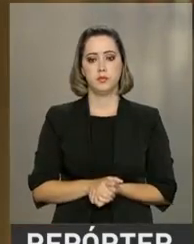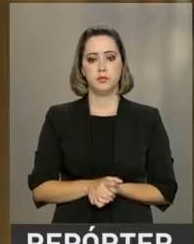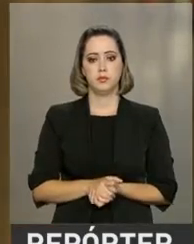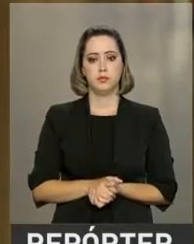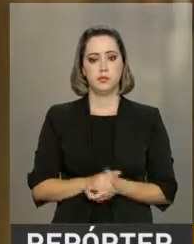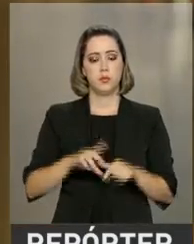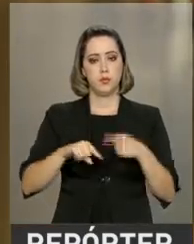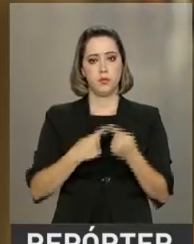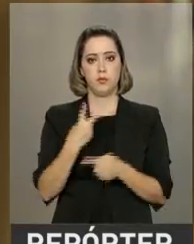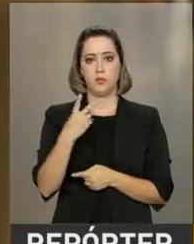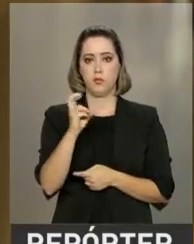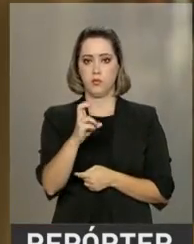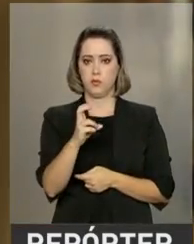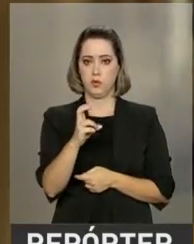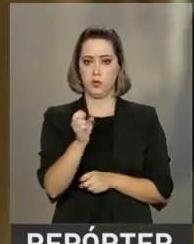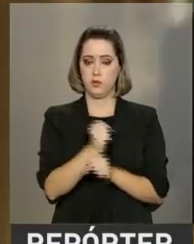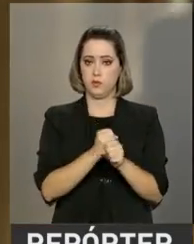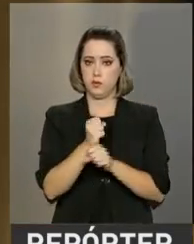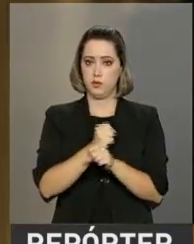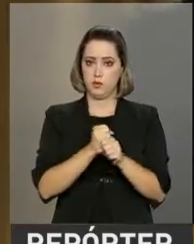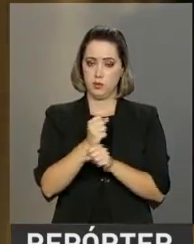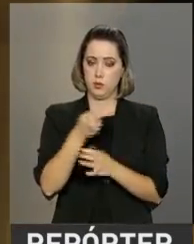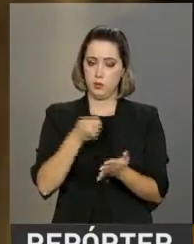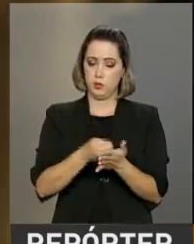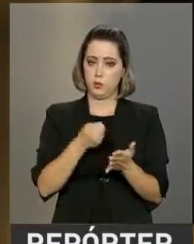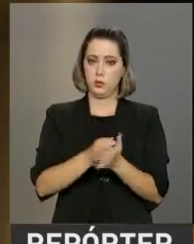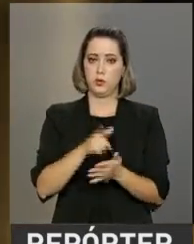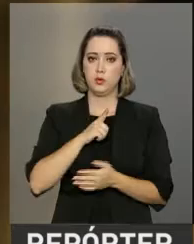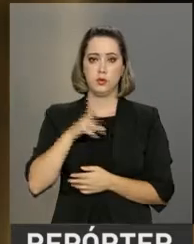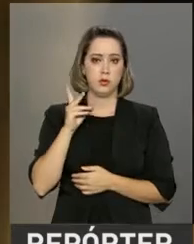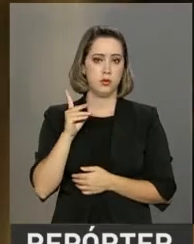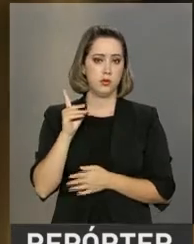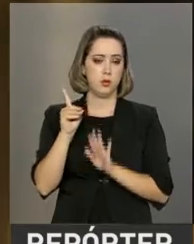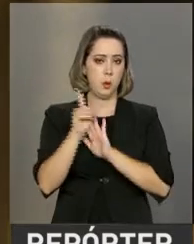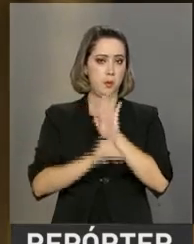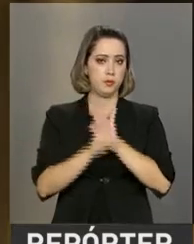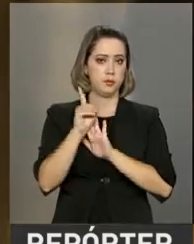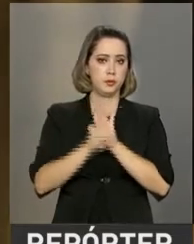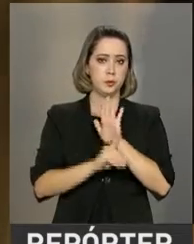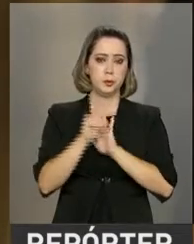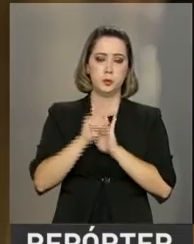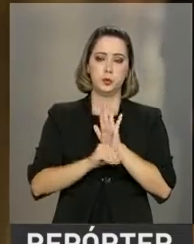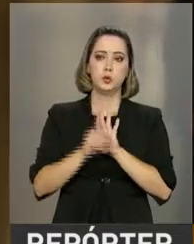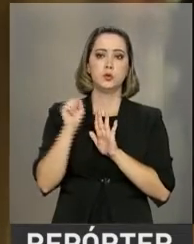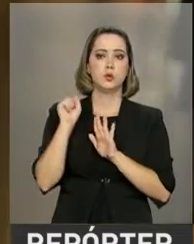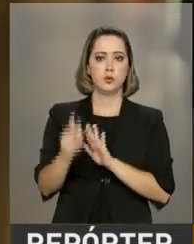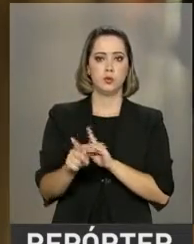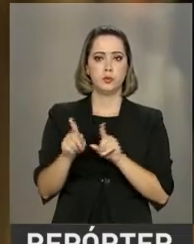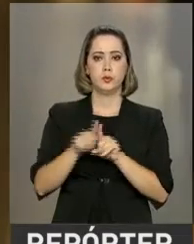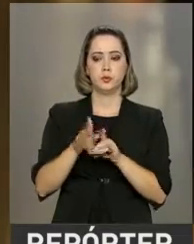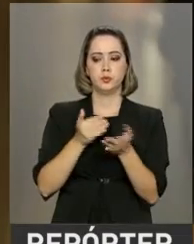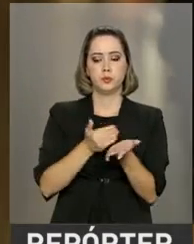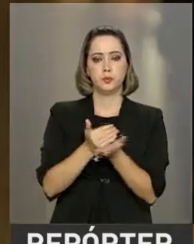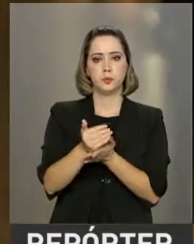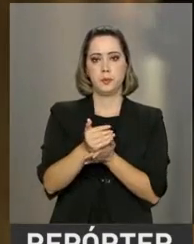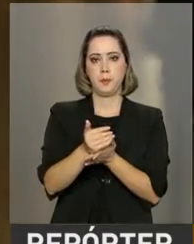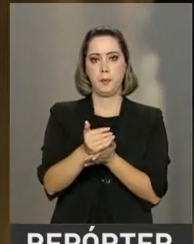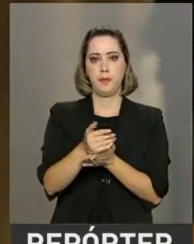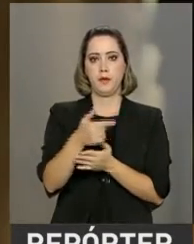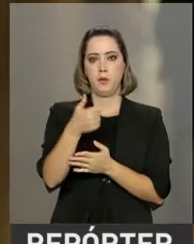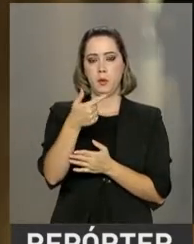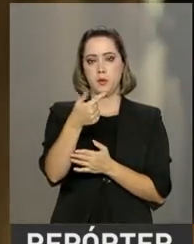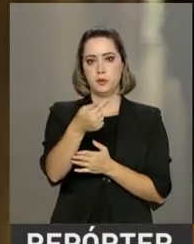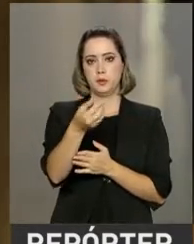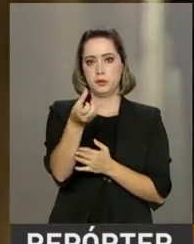25 anos de contribuição, o servidor já teria direito à sua aposentadoria voluntária e aí sim ele começaria com 76